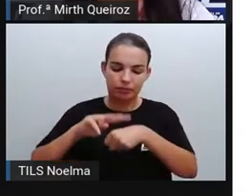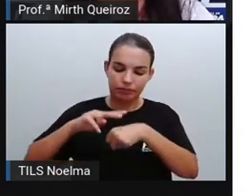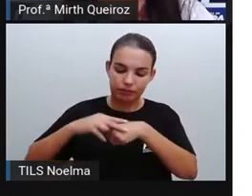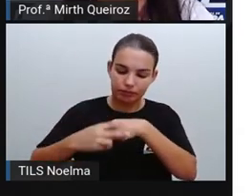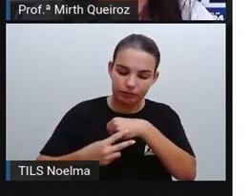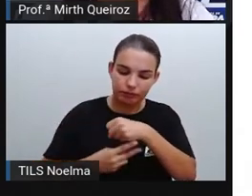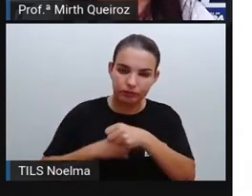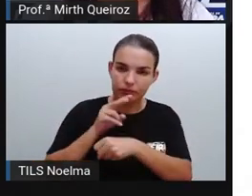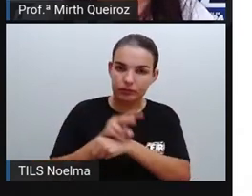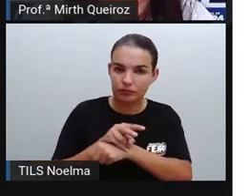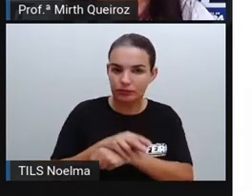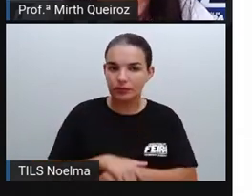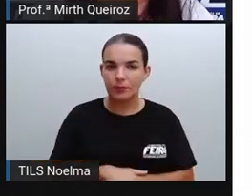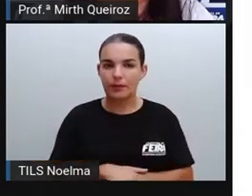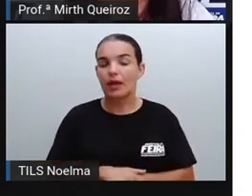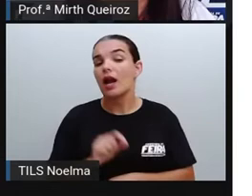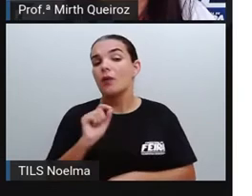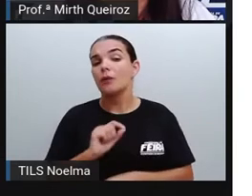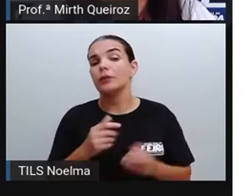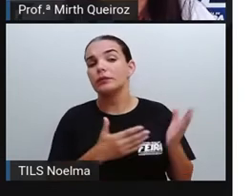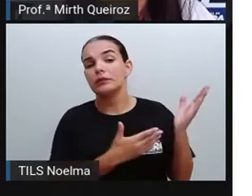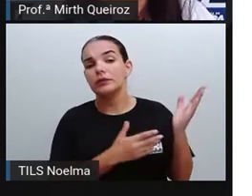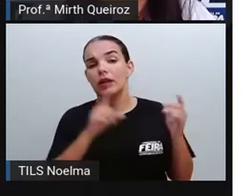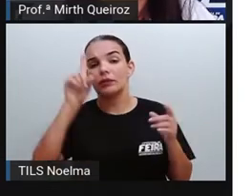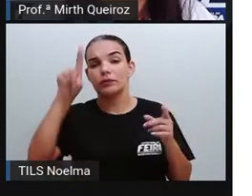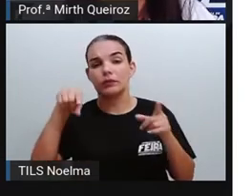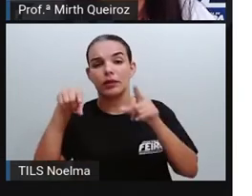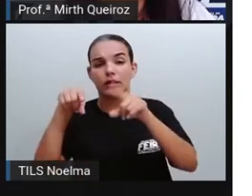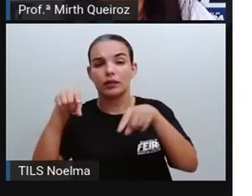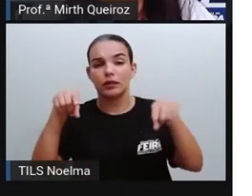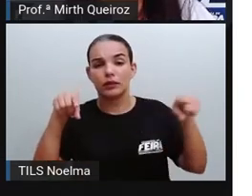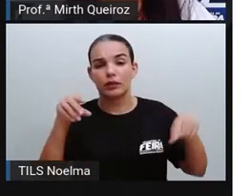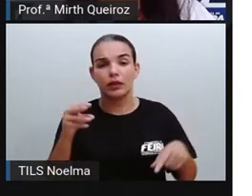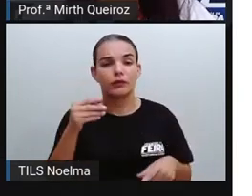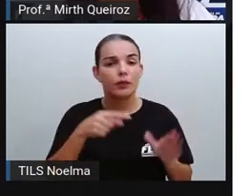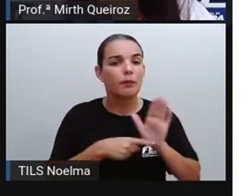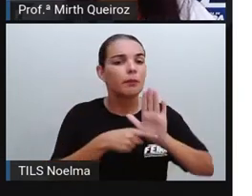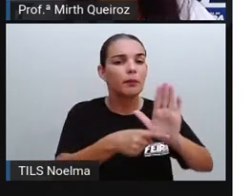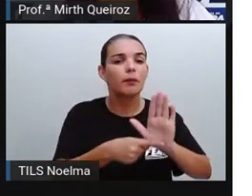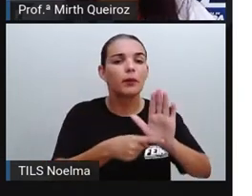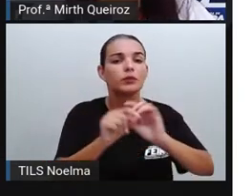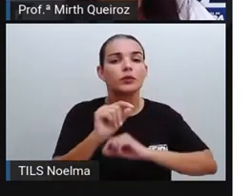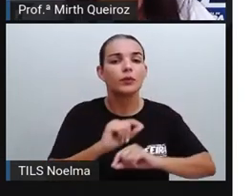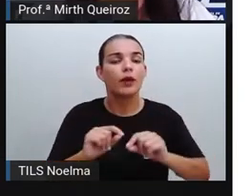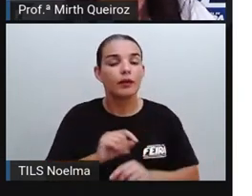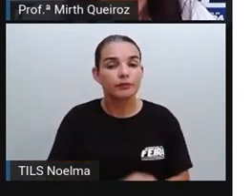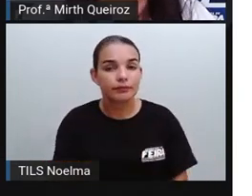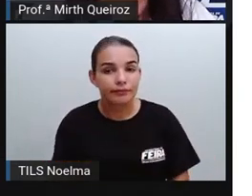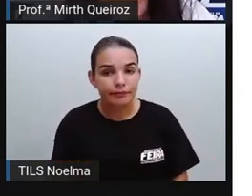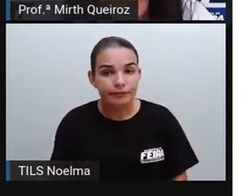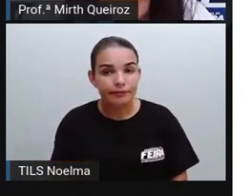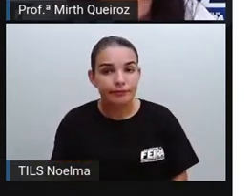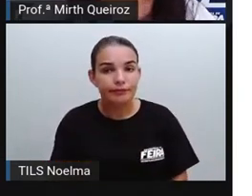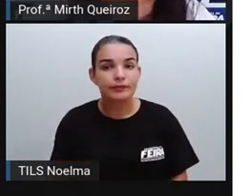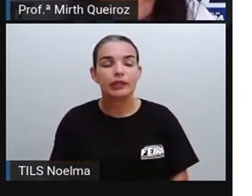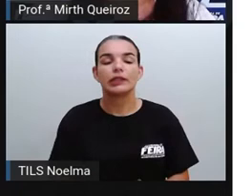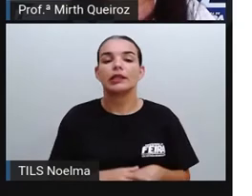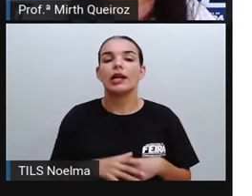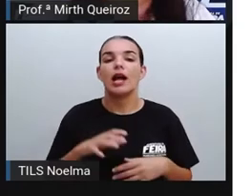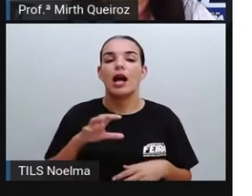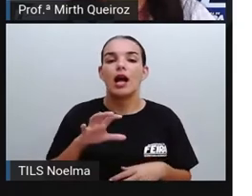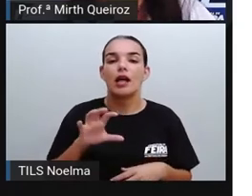gráfico, o esse gráfico mostra? Ele mostra aí os casos de dengue nas regiões brasileiras nos anos de